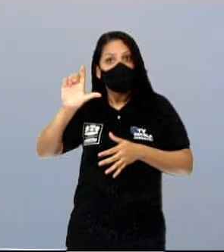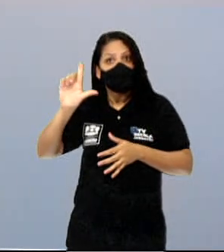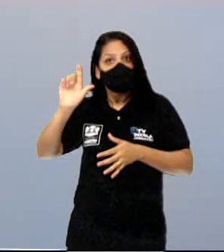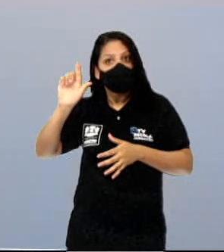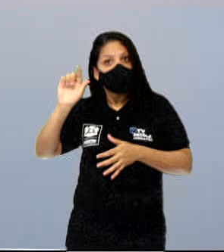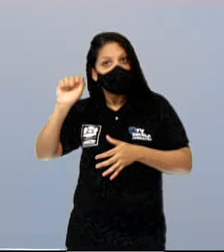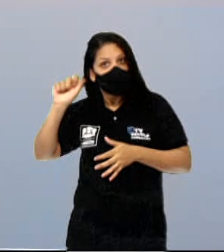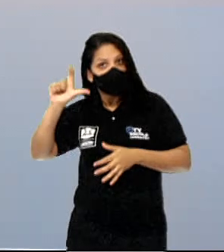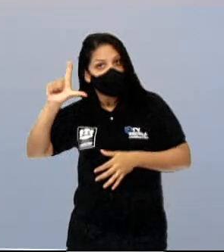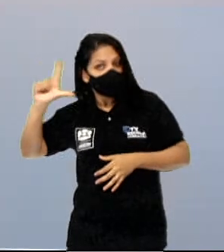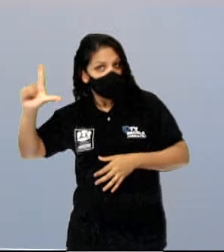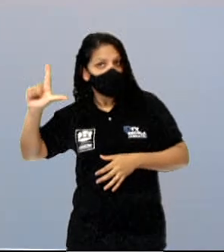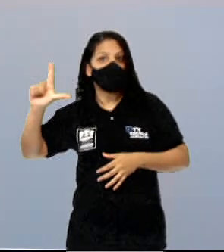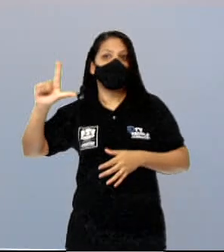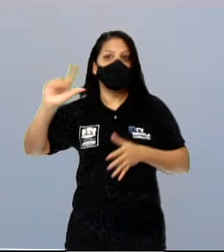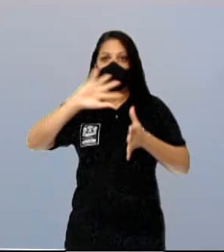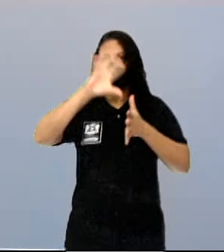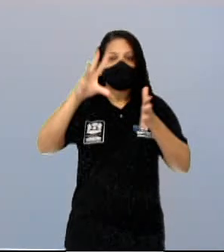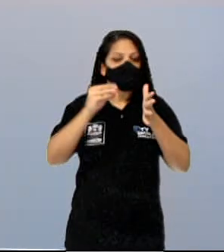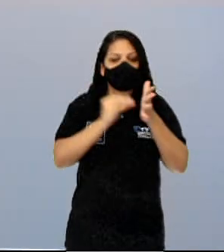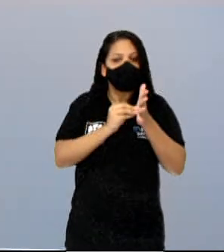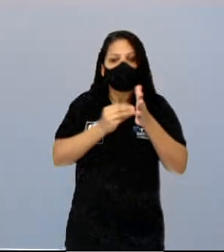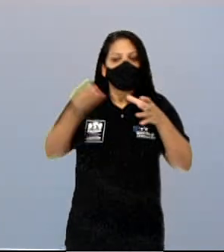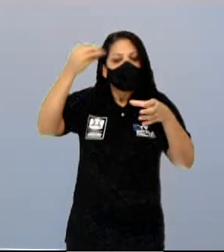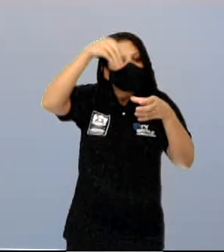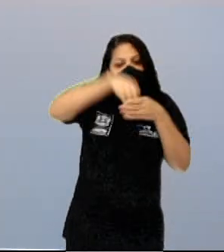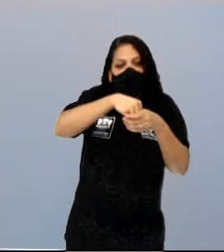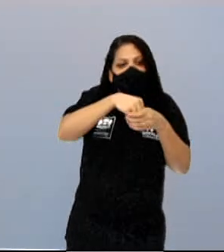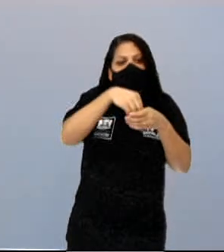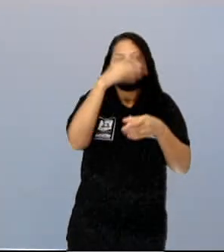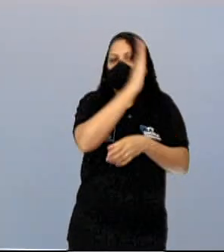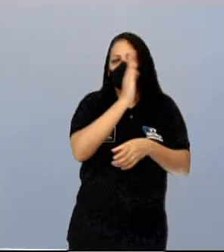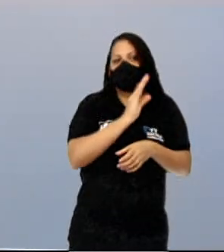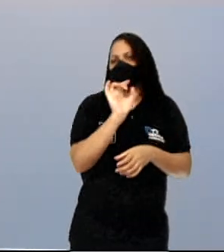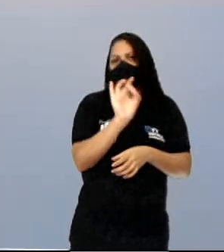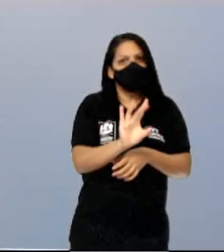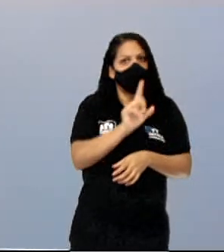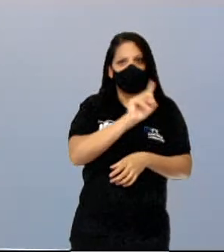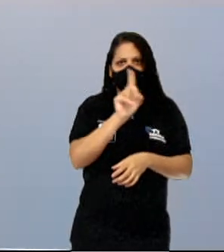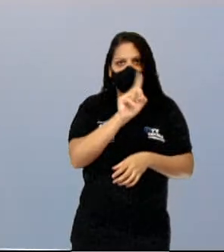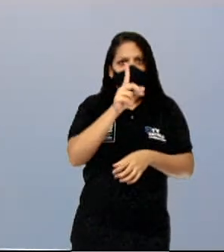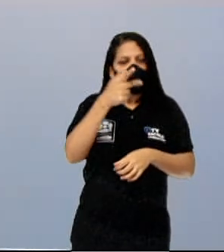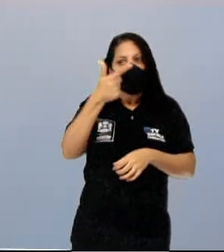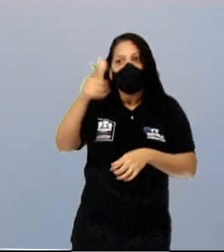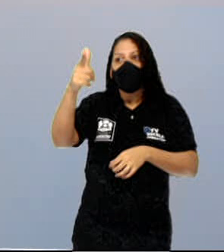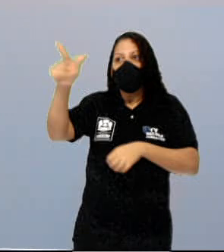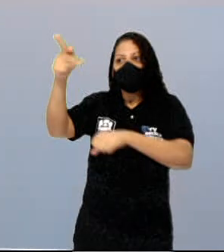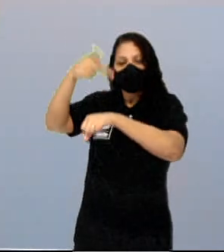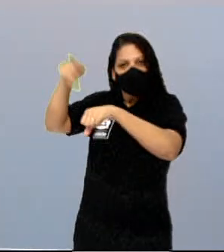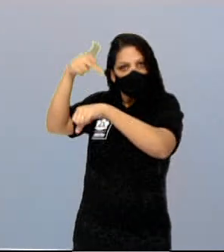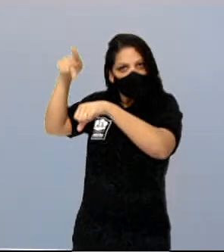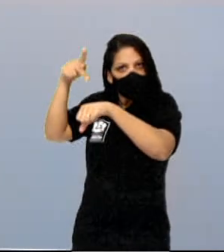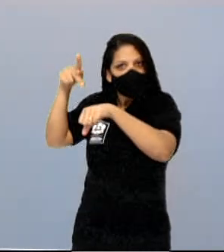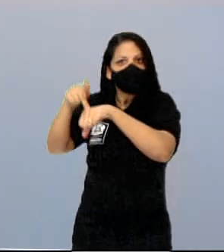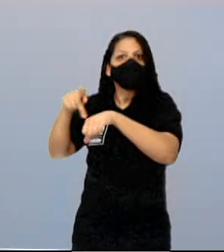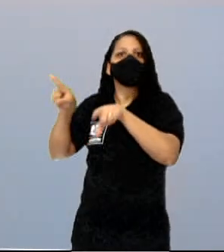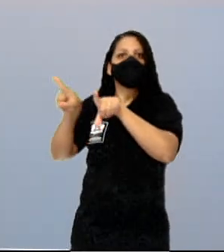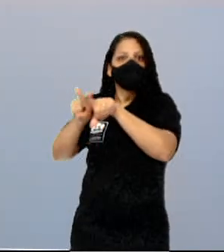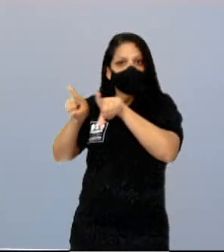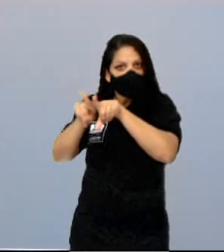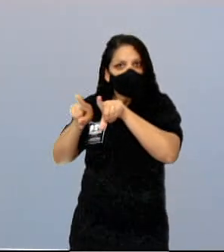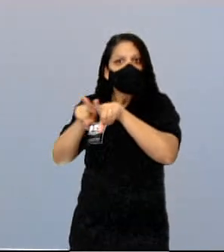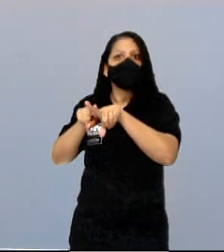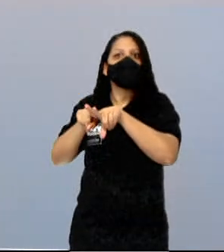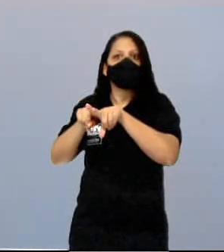está apenas dentro do território brasileiro. Ela aparece em alguns países ali na América do Sul. É o caso da Venezuela,